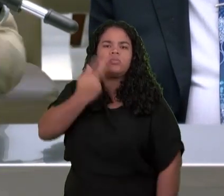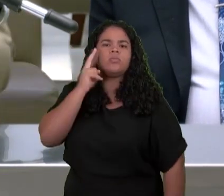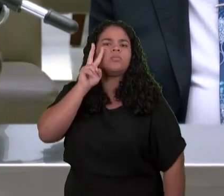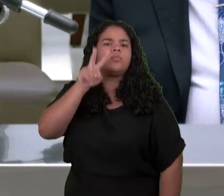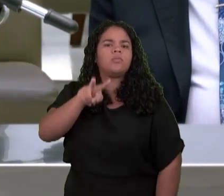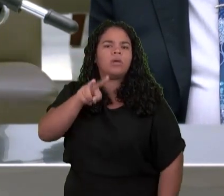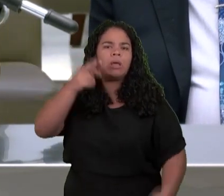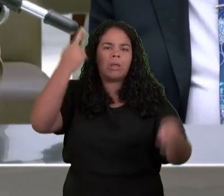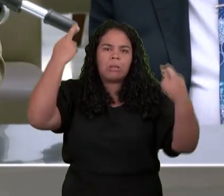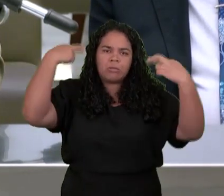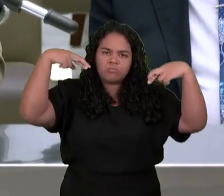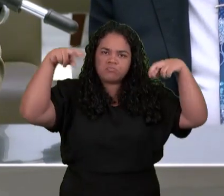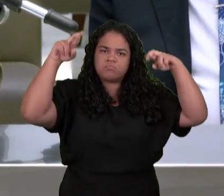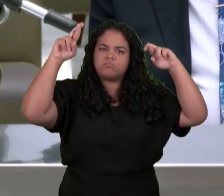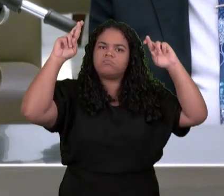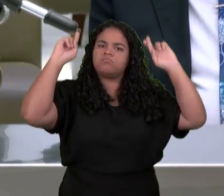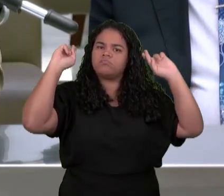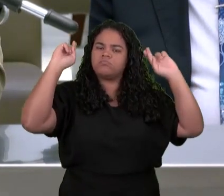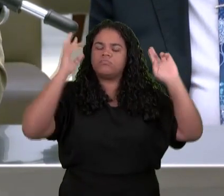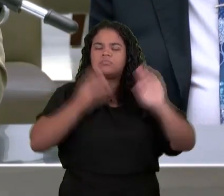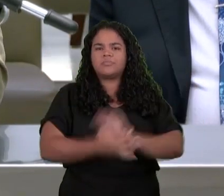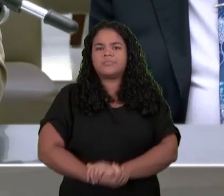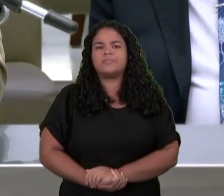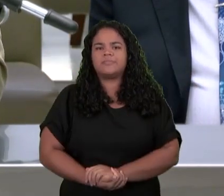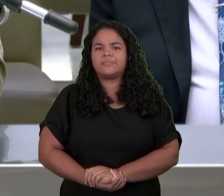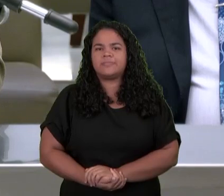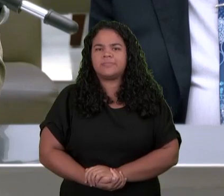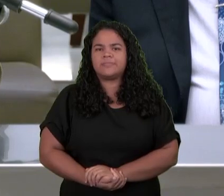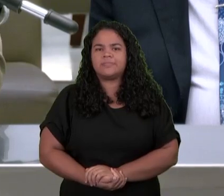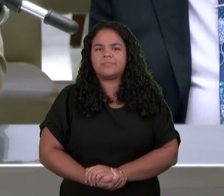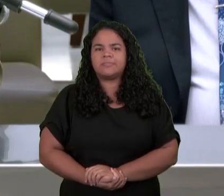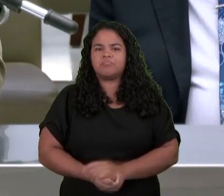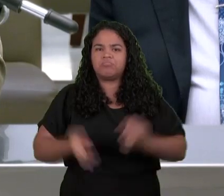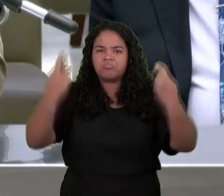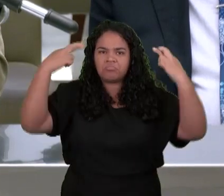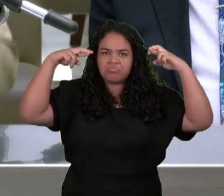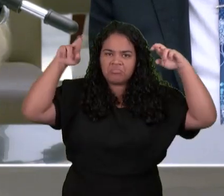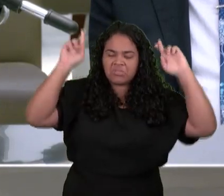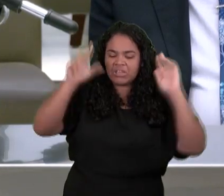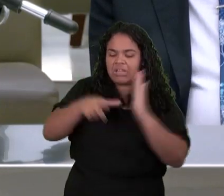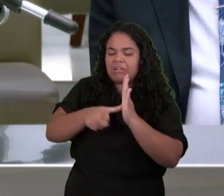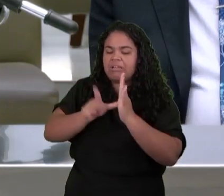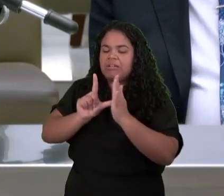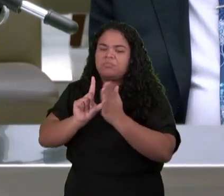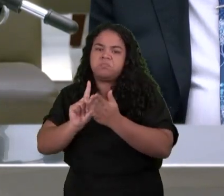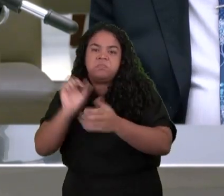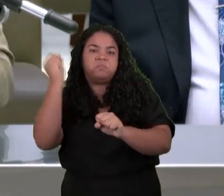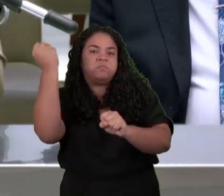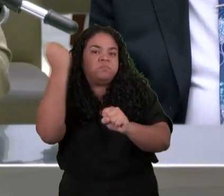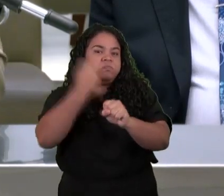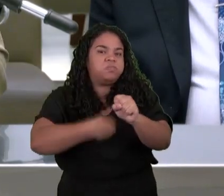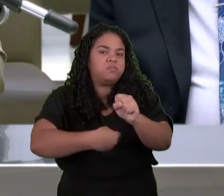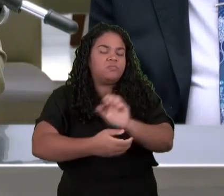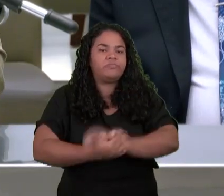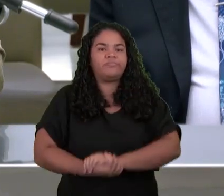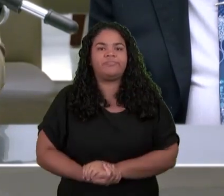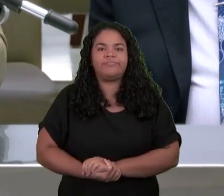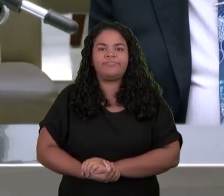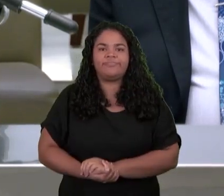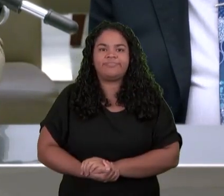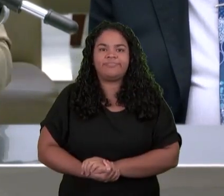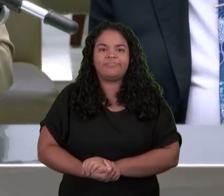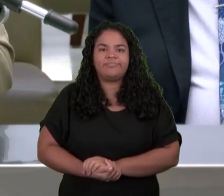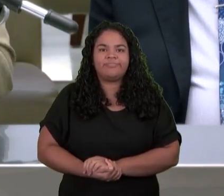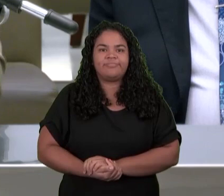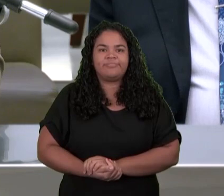diz Como Havendo Sido Morto E tinha Sete Pontas E